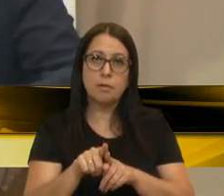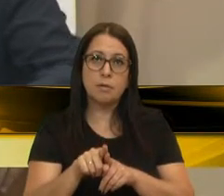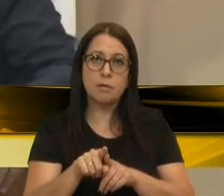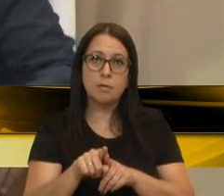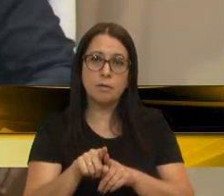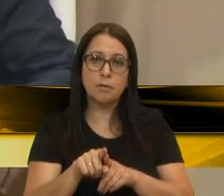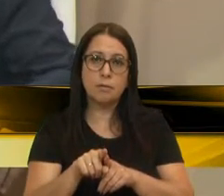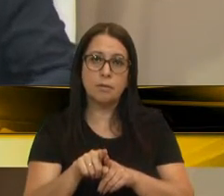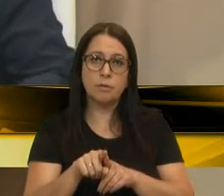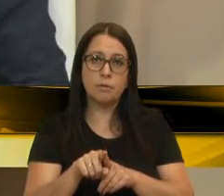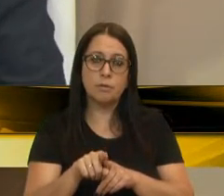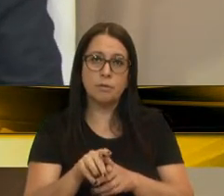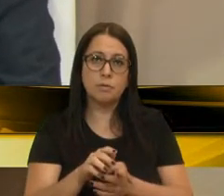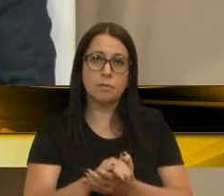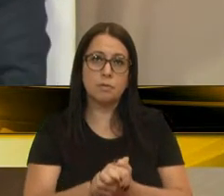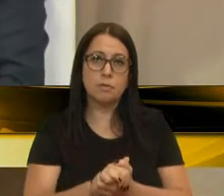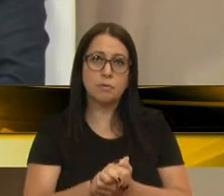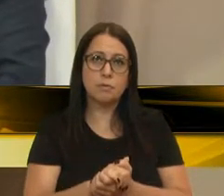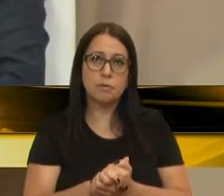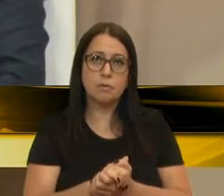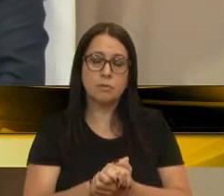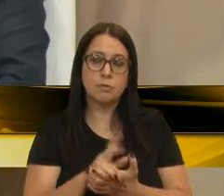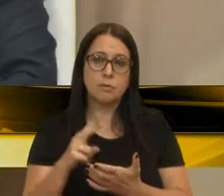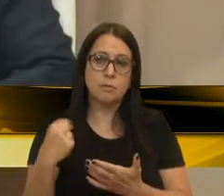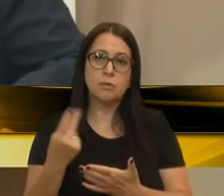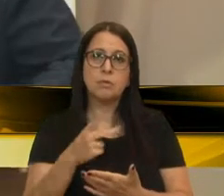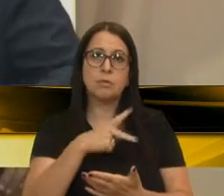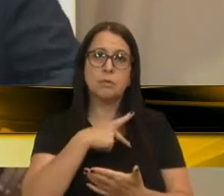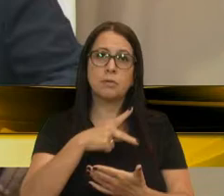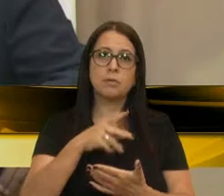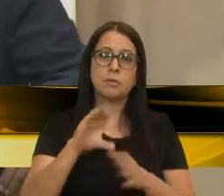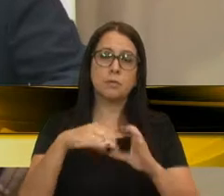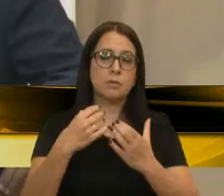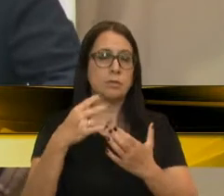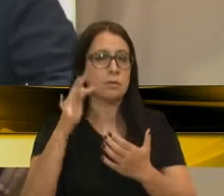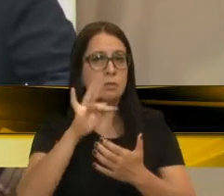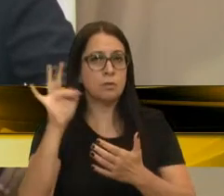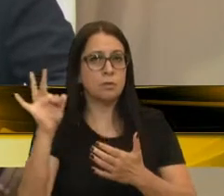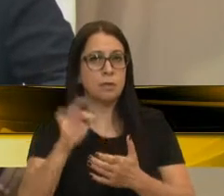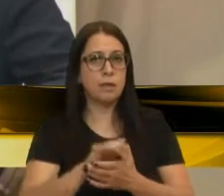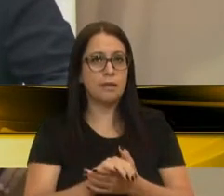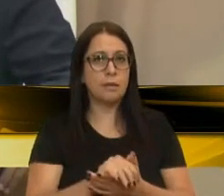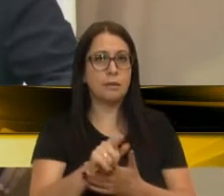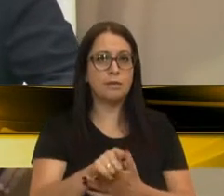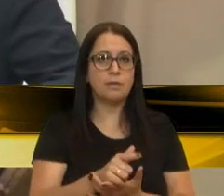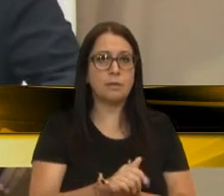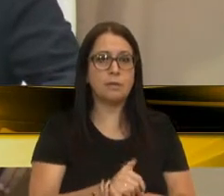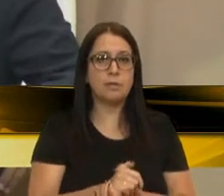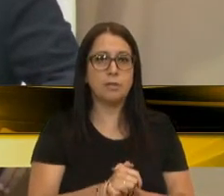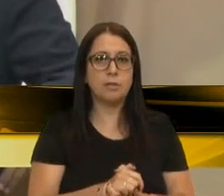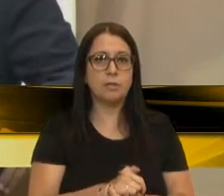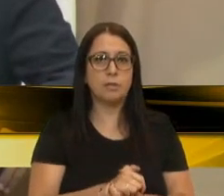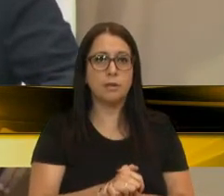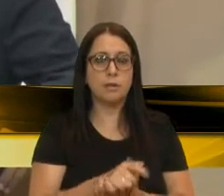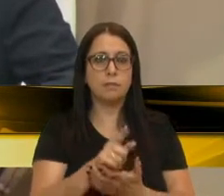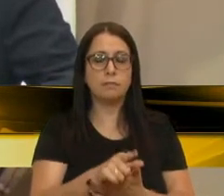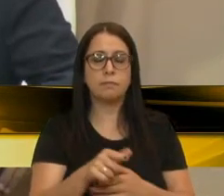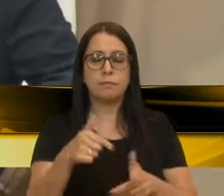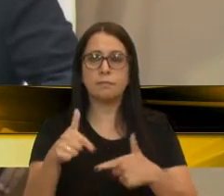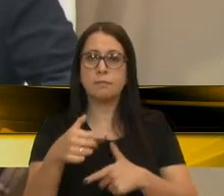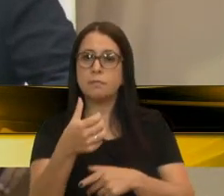nosso presidente da Câmara Federal, ele disse que para trabalhar até 60 anos,